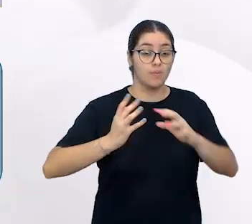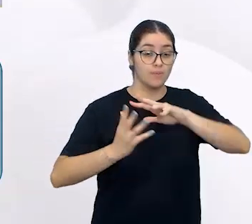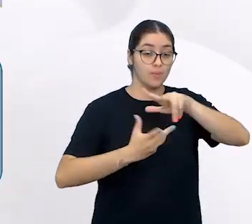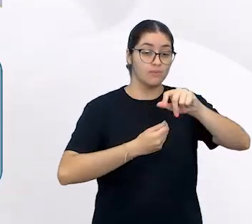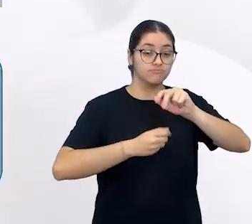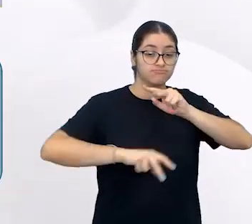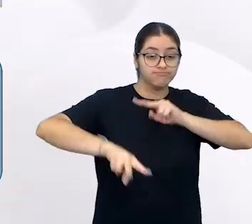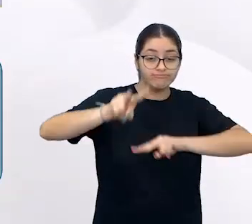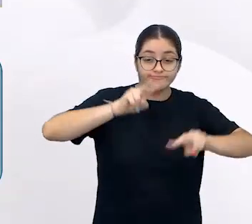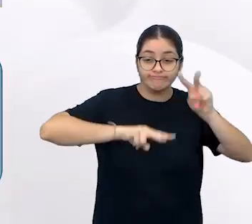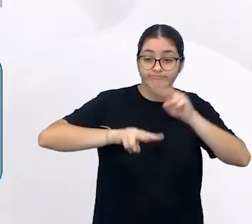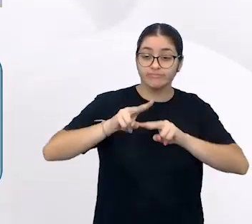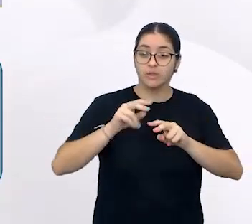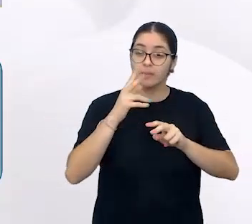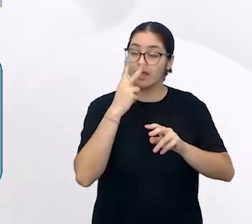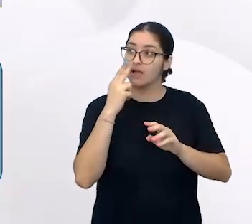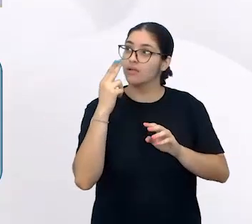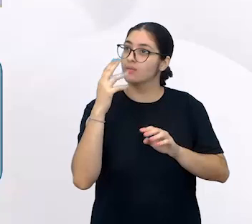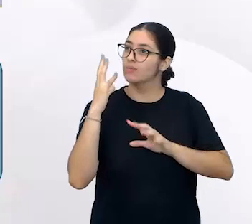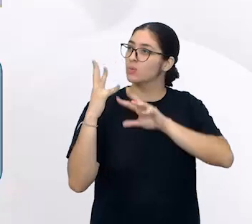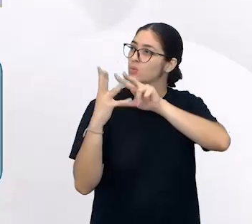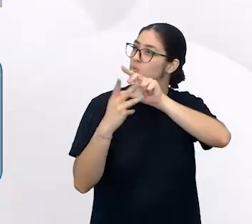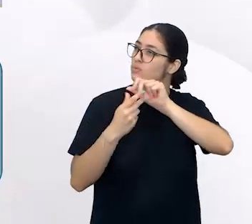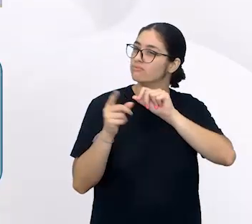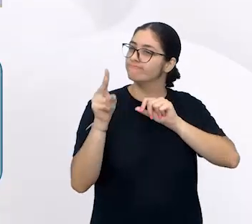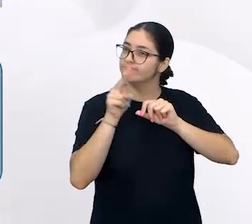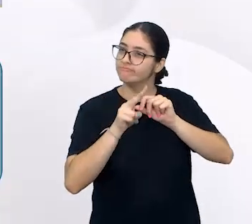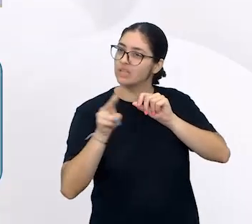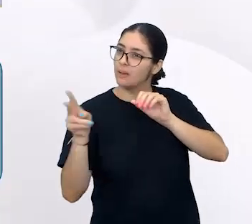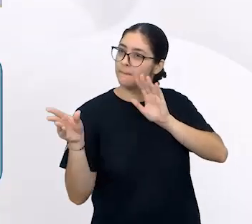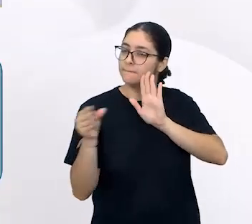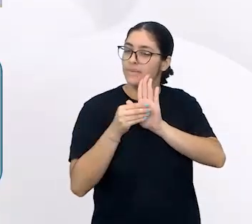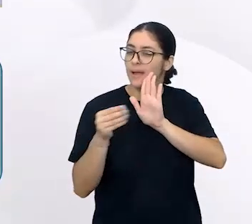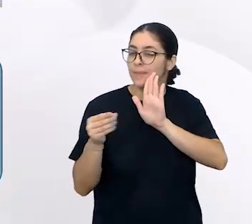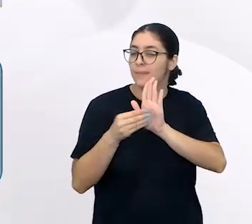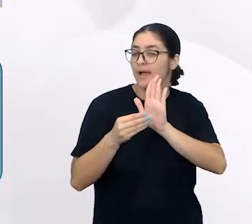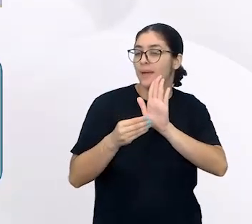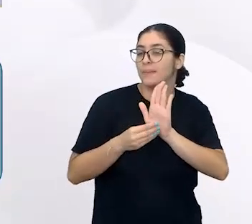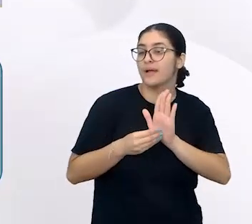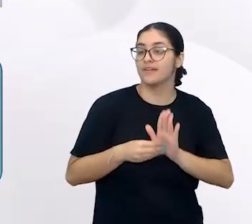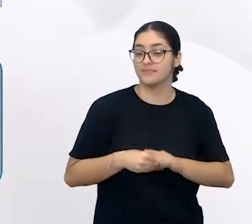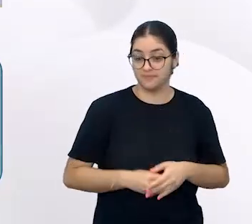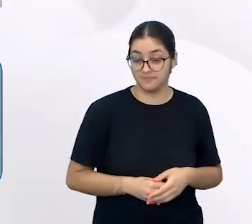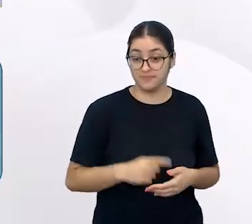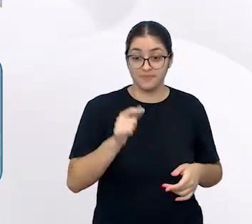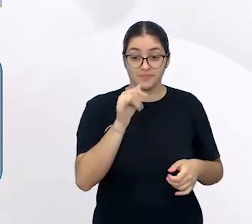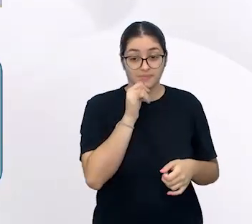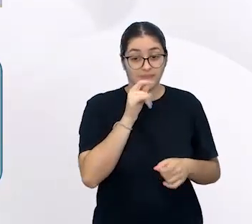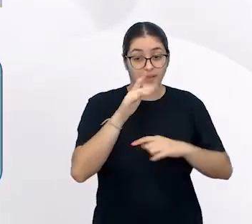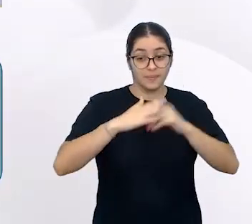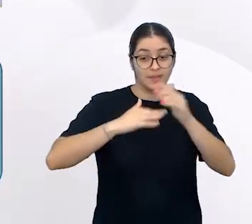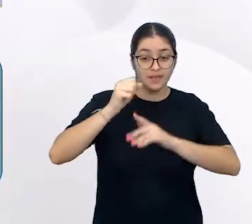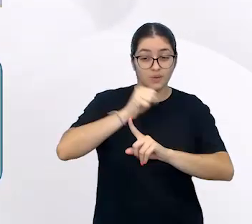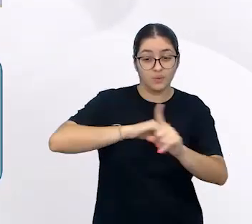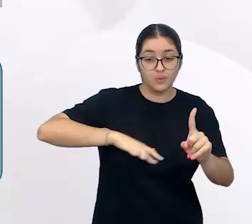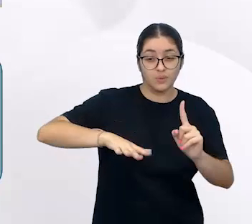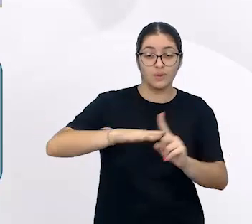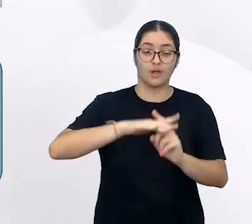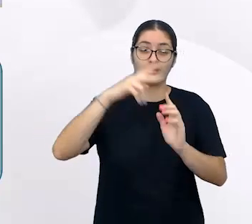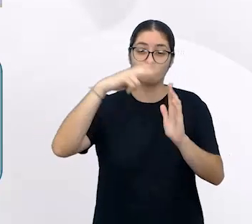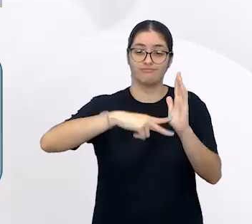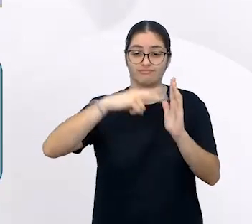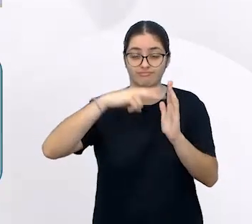registra esse mundo, que é esse mundo que está permeado por práticas sociais de leitura e de